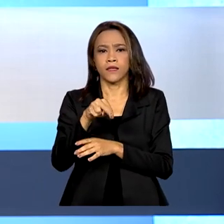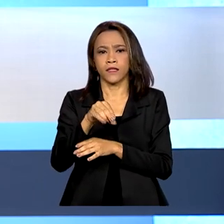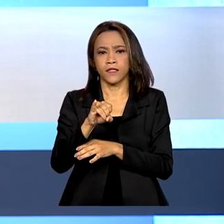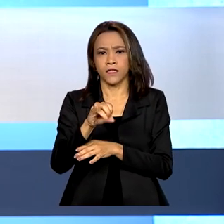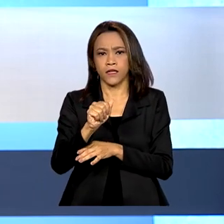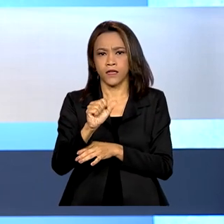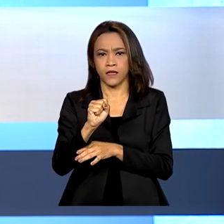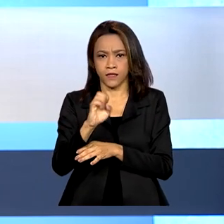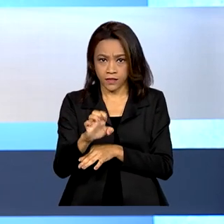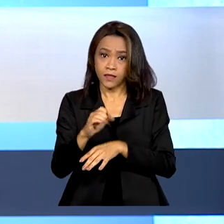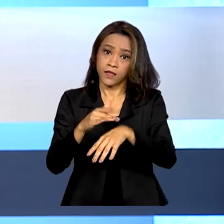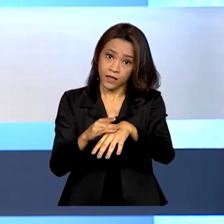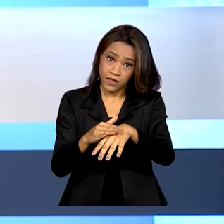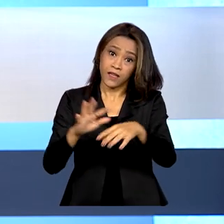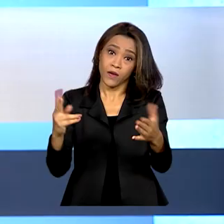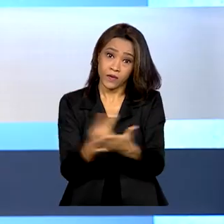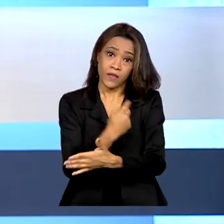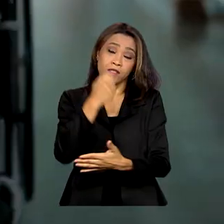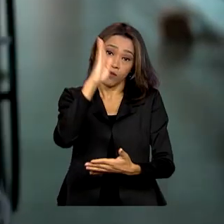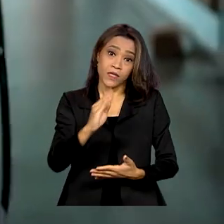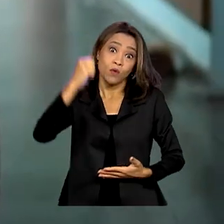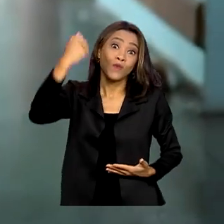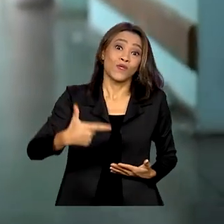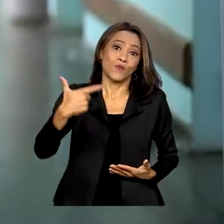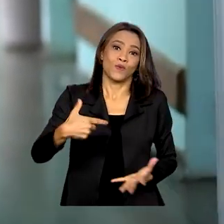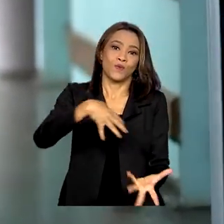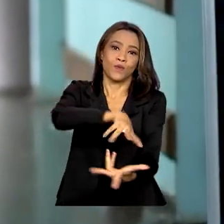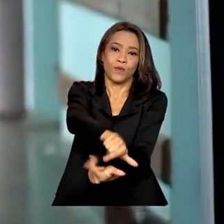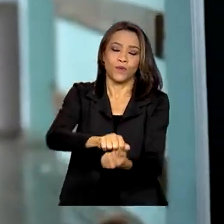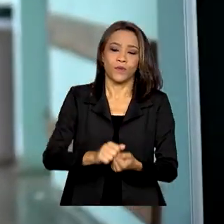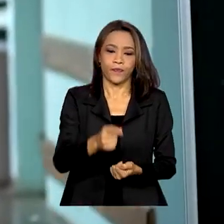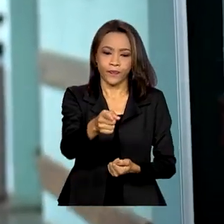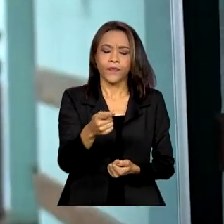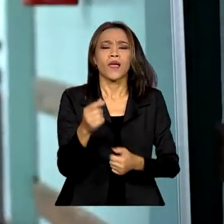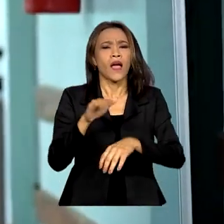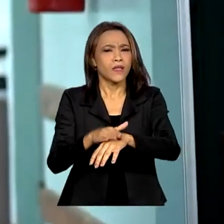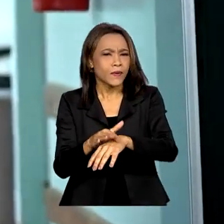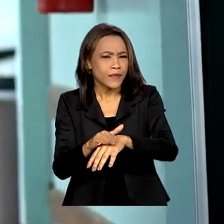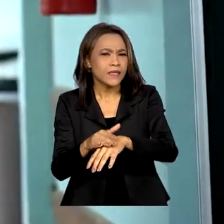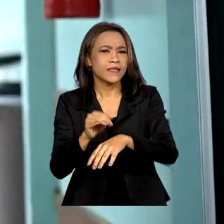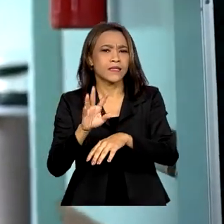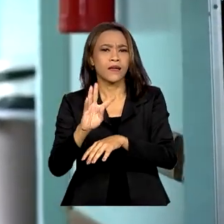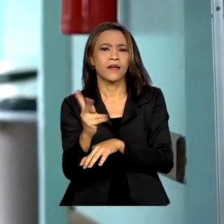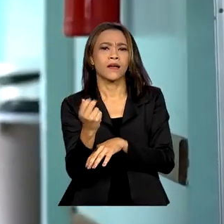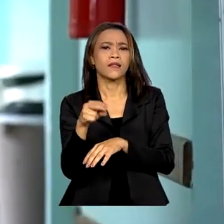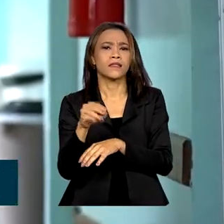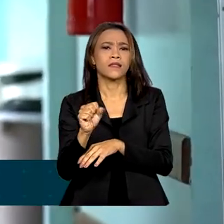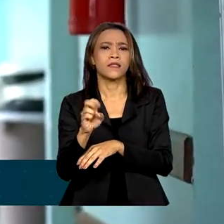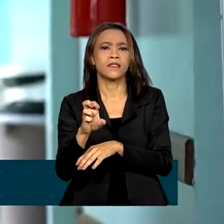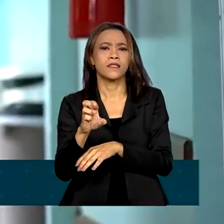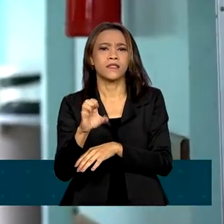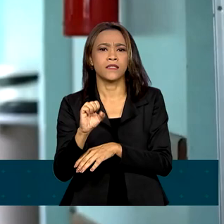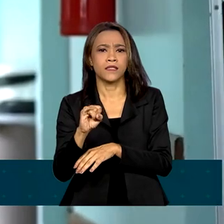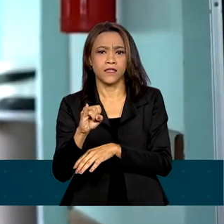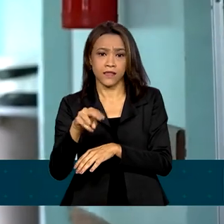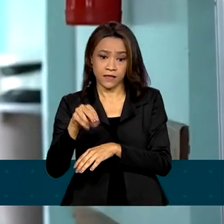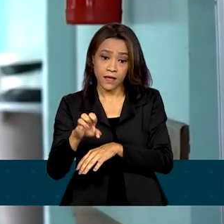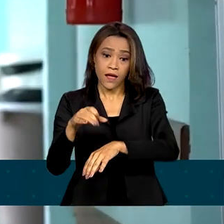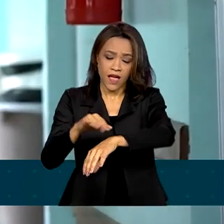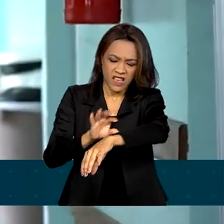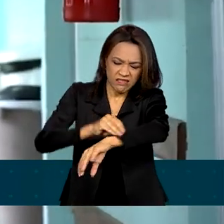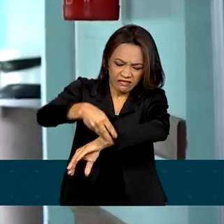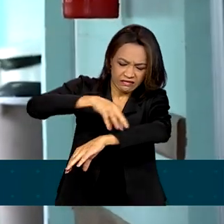mais casos da doença no mundo. A ranceníase é uma doença infecciosa, contagiosa, de evolução crônica,